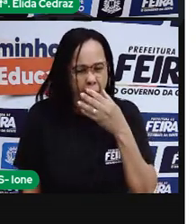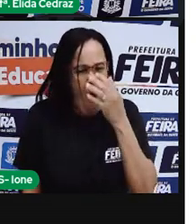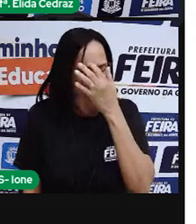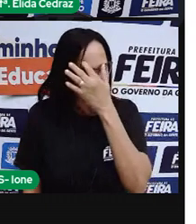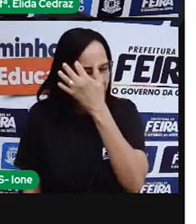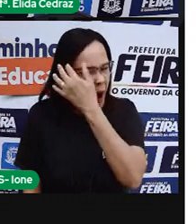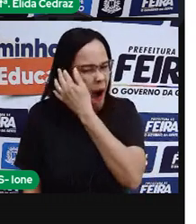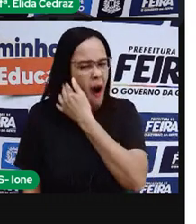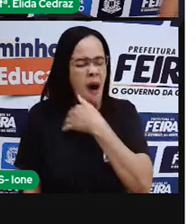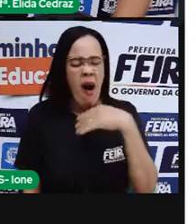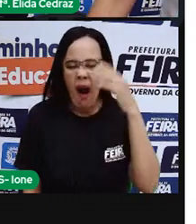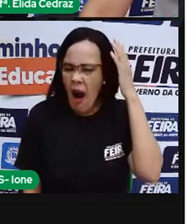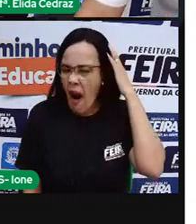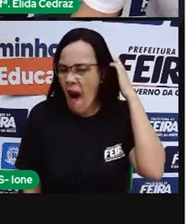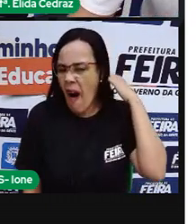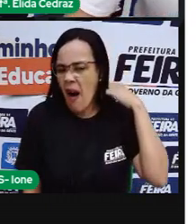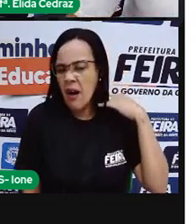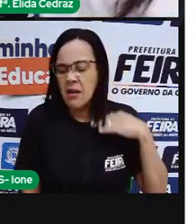seguiu mãe.